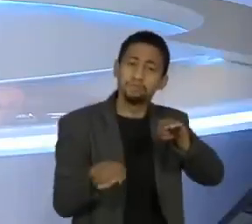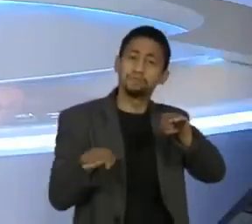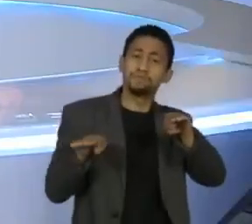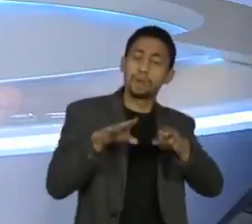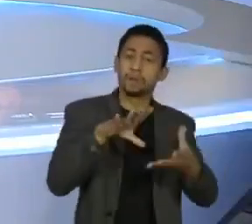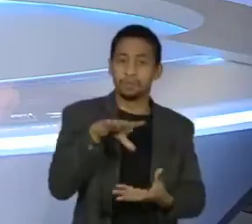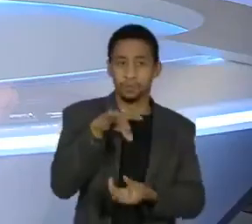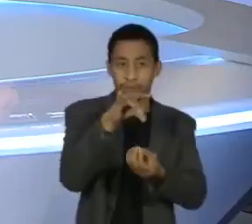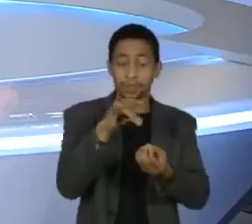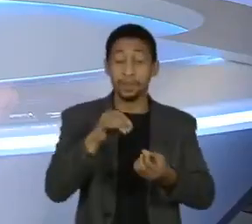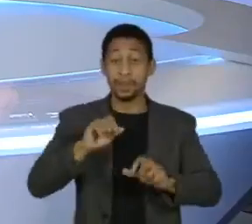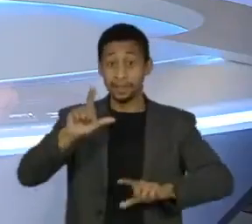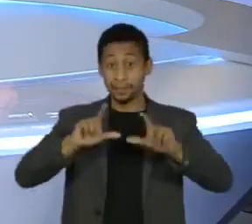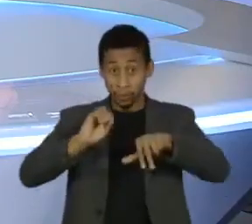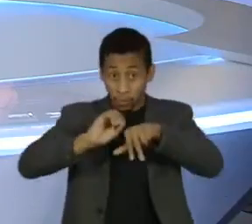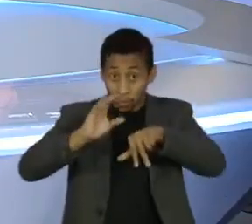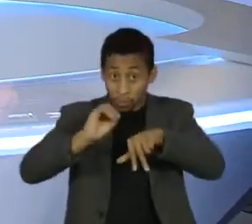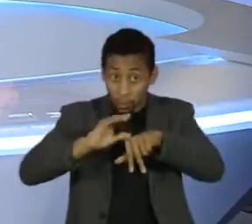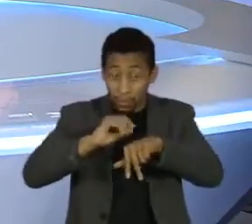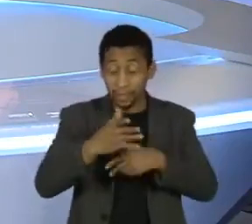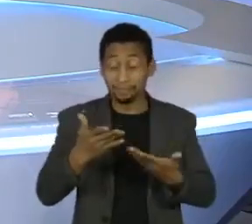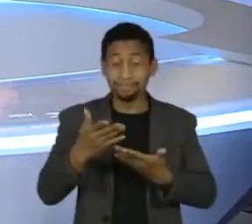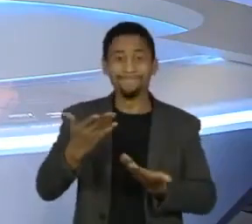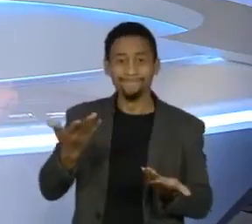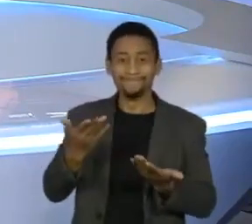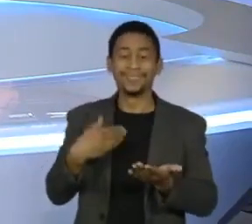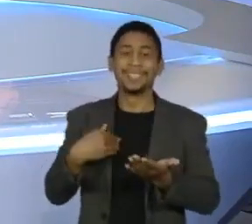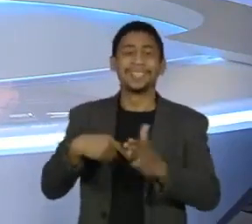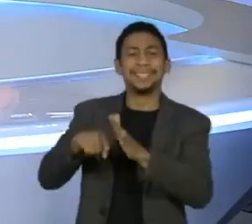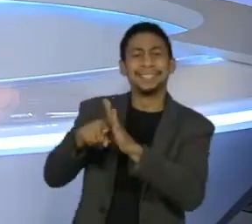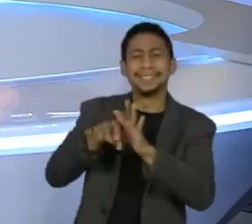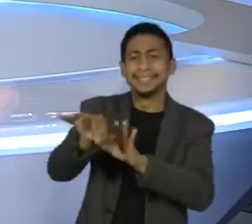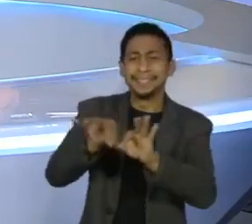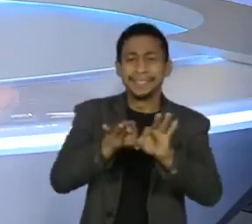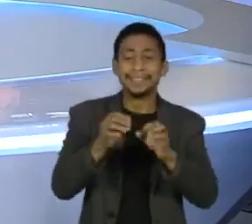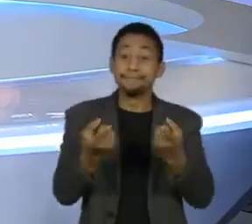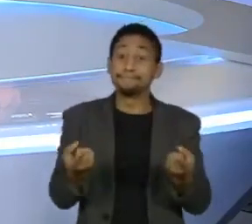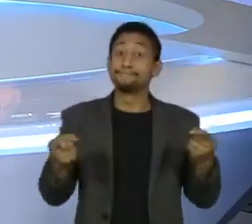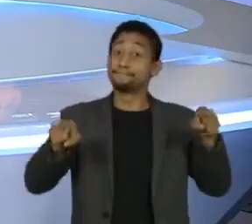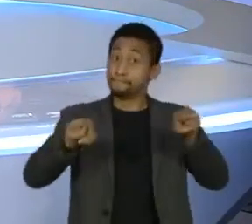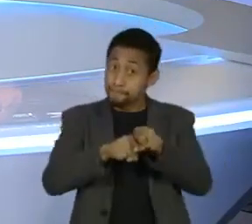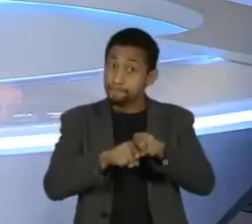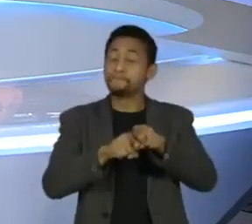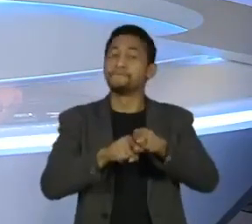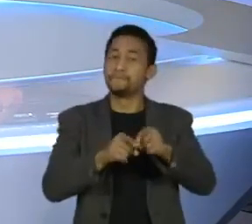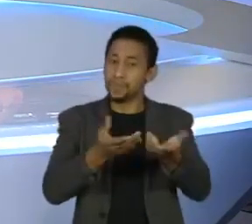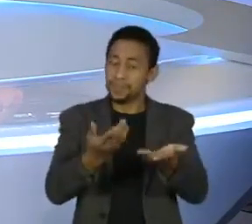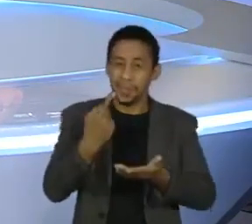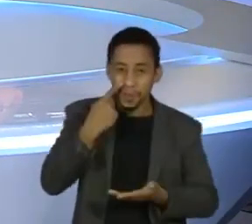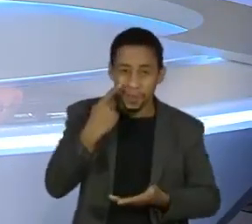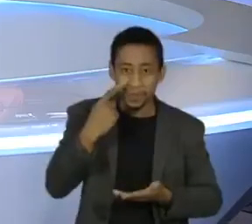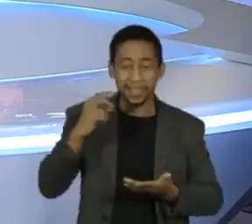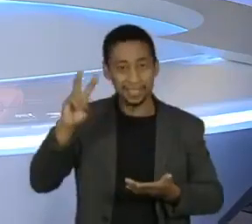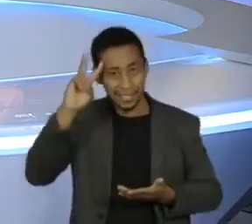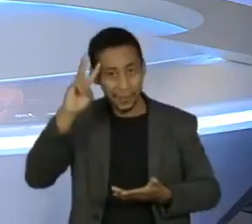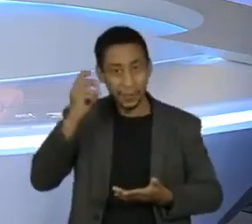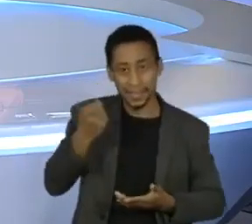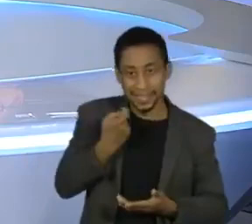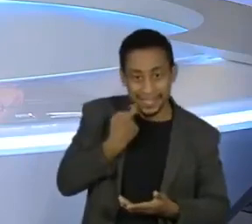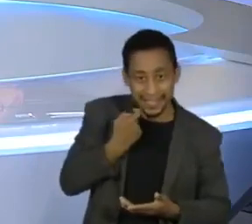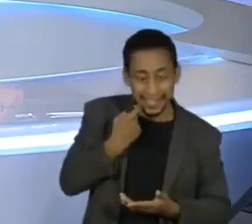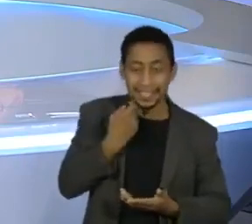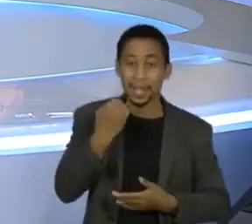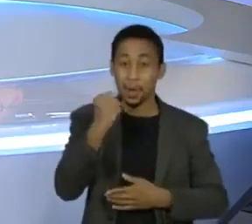E a TV Cultura passa a veicular diariamente um novo programa aliado a essa batalha, que você confere de segunda a sexta-feira,